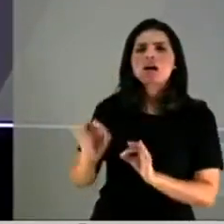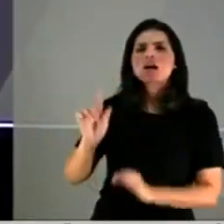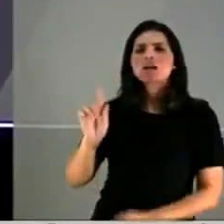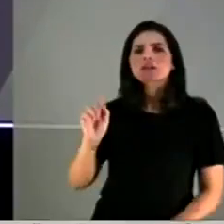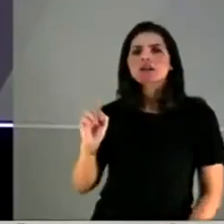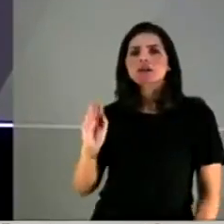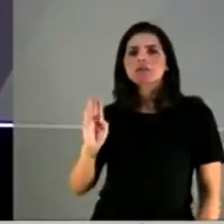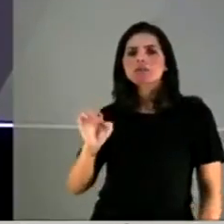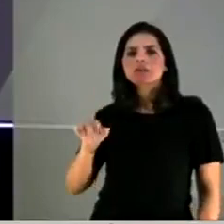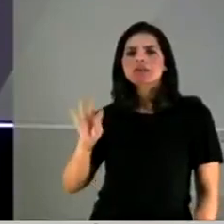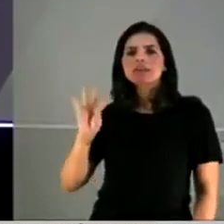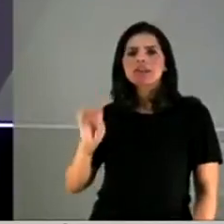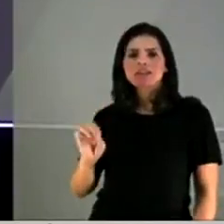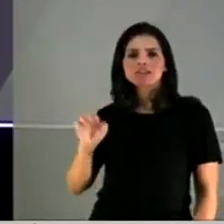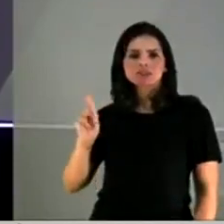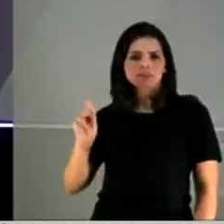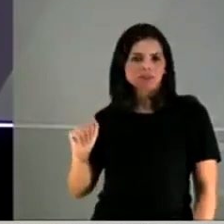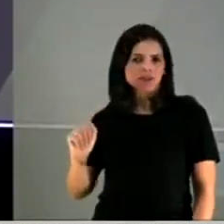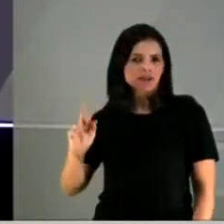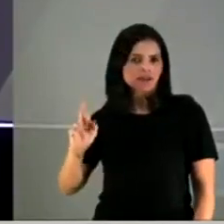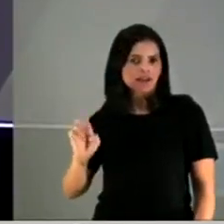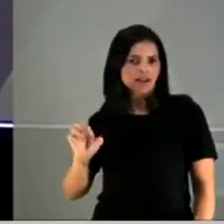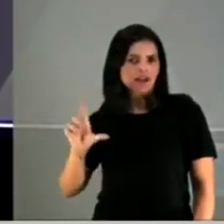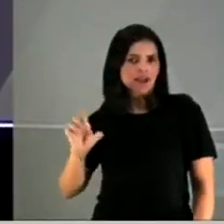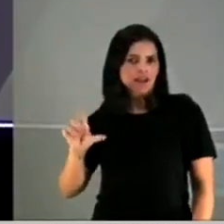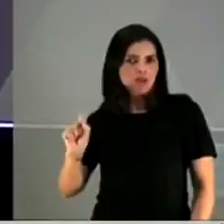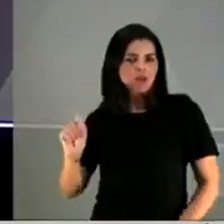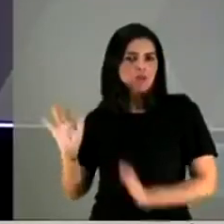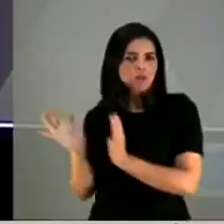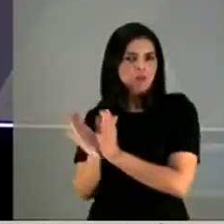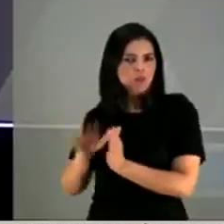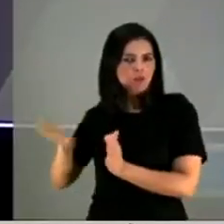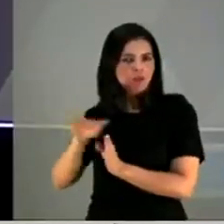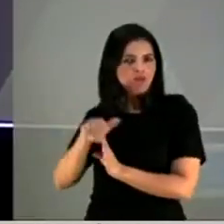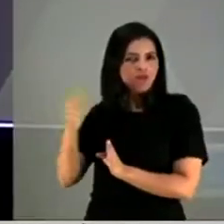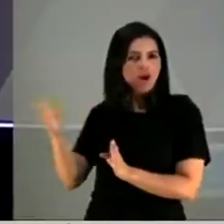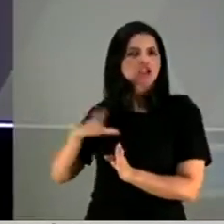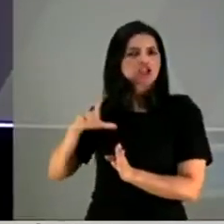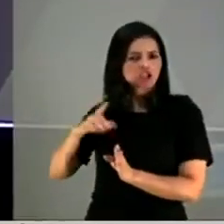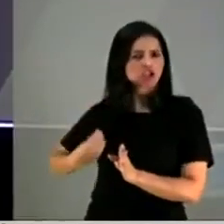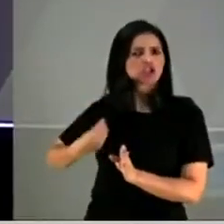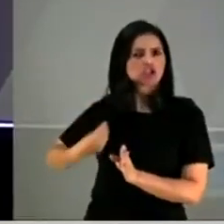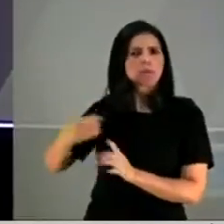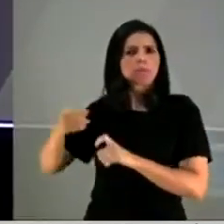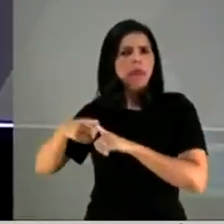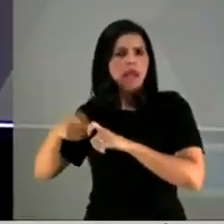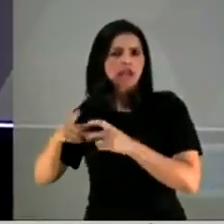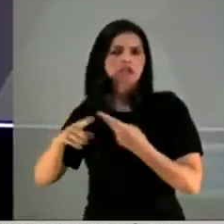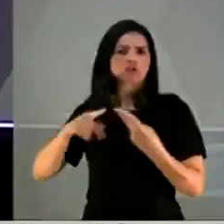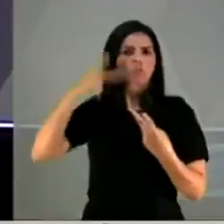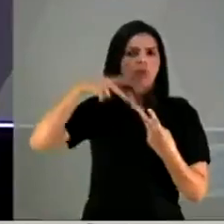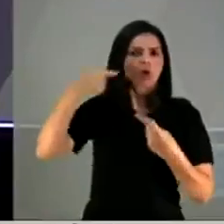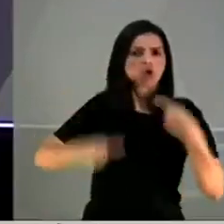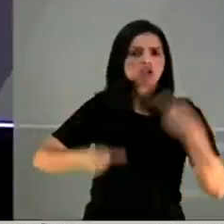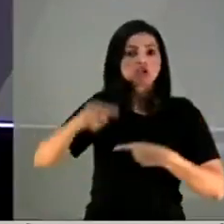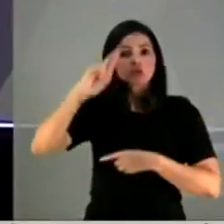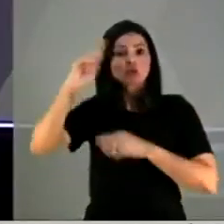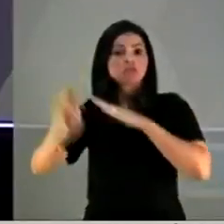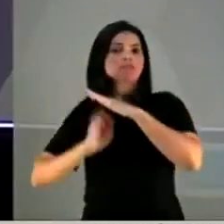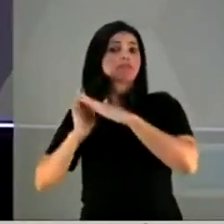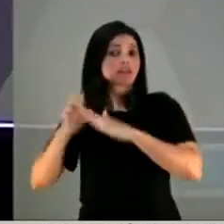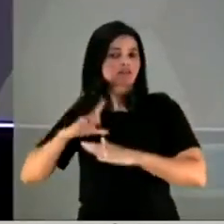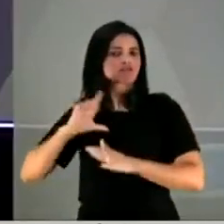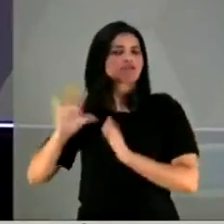composto por médicos, políticos e empresários. O grupo, que não tinha investidura formal